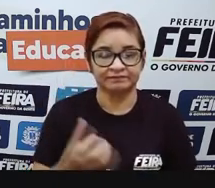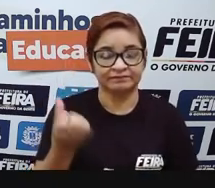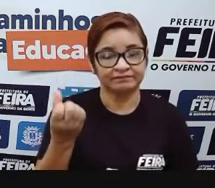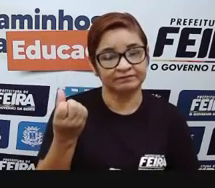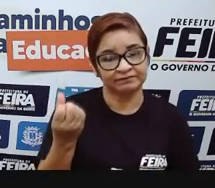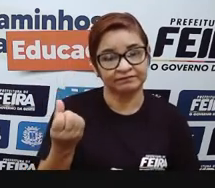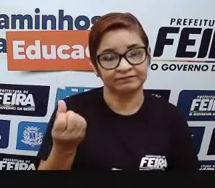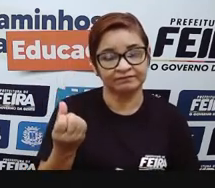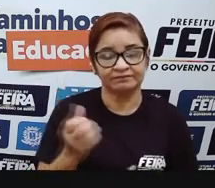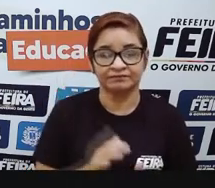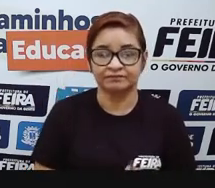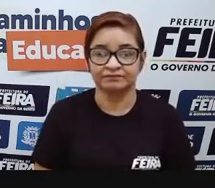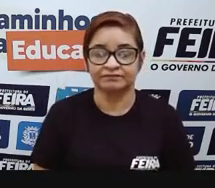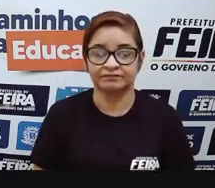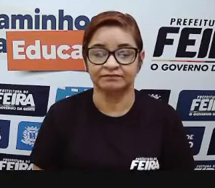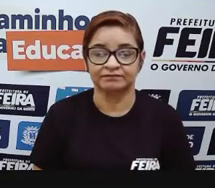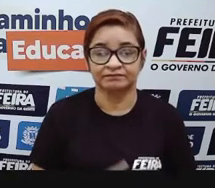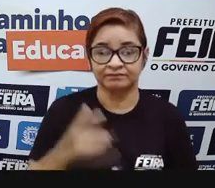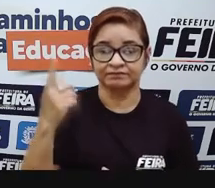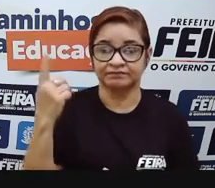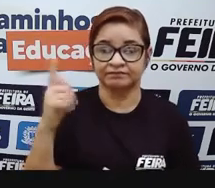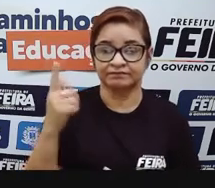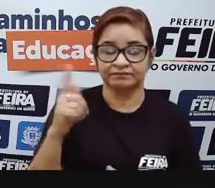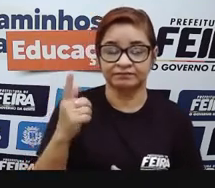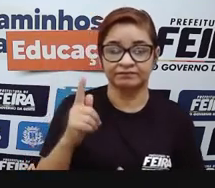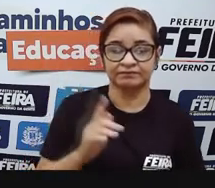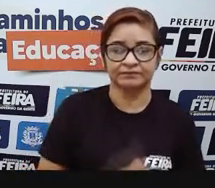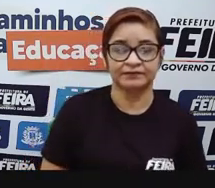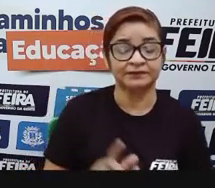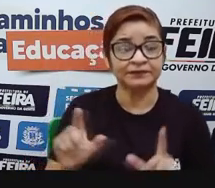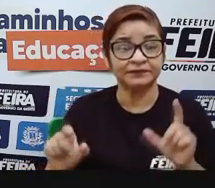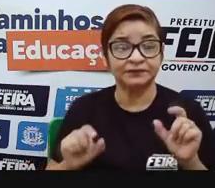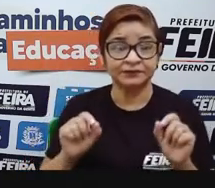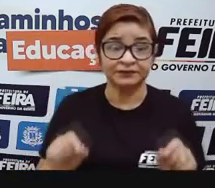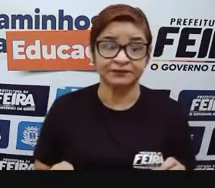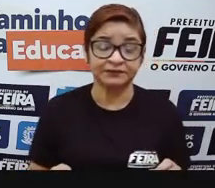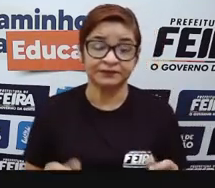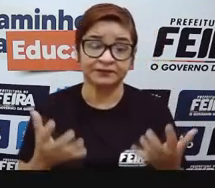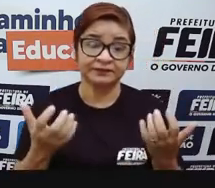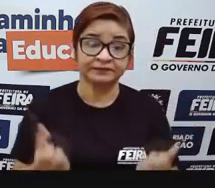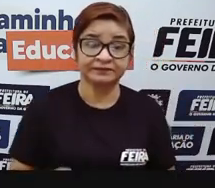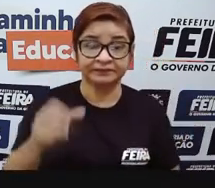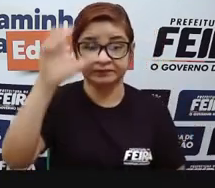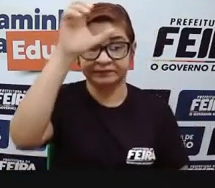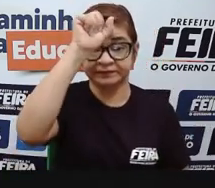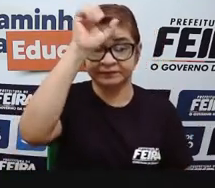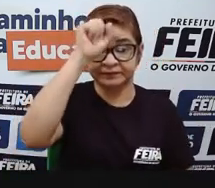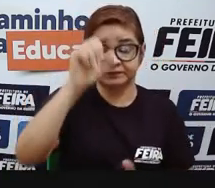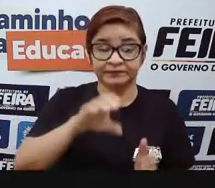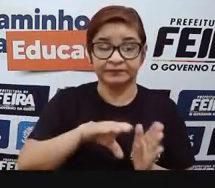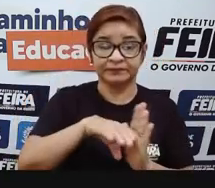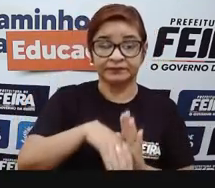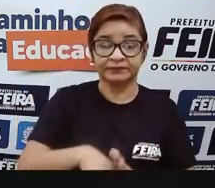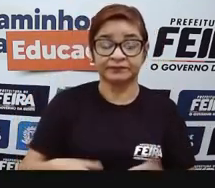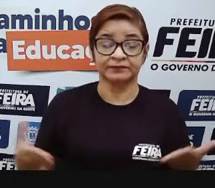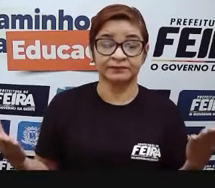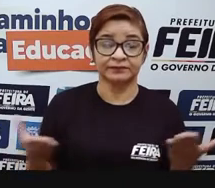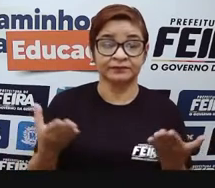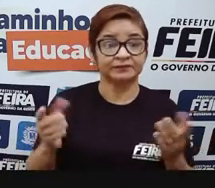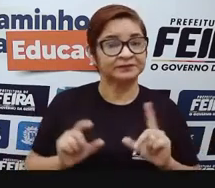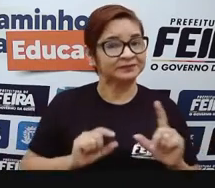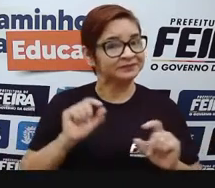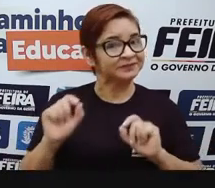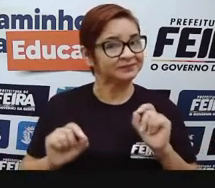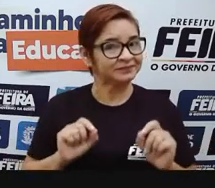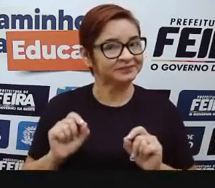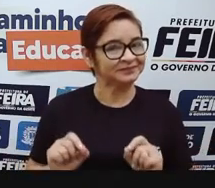aula de Geografia. E o que é que nós vamos conversar? Qual é o conteúdo que nós vamos trabalhar com vocês